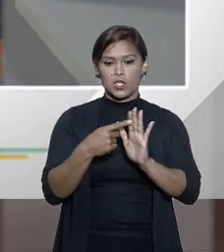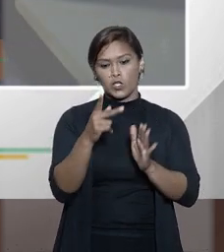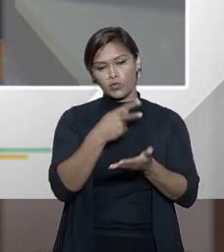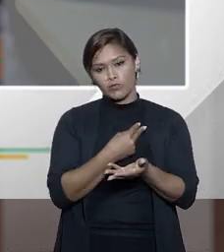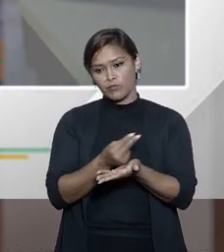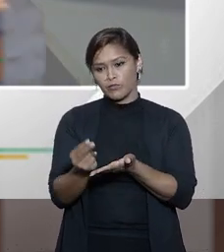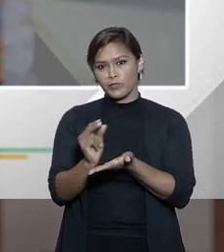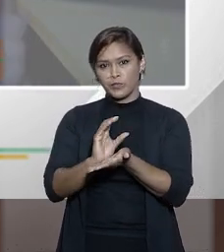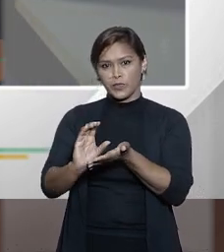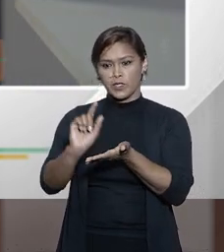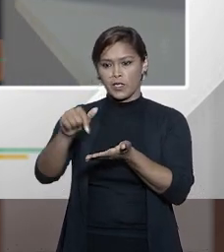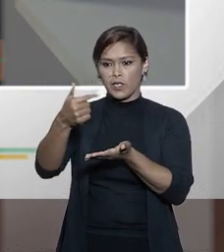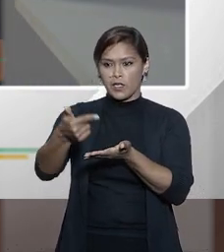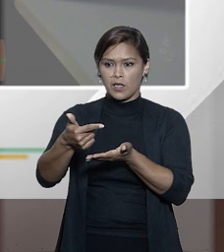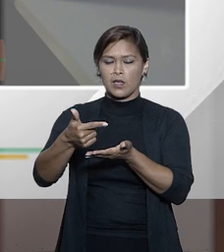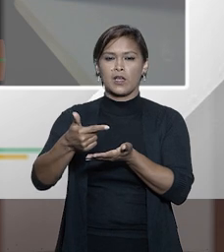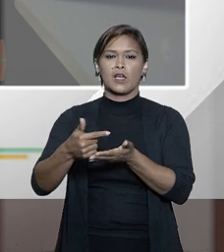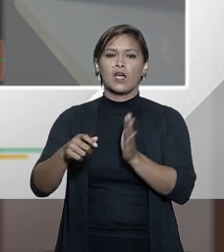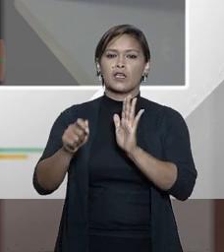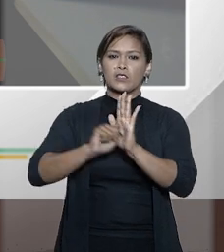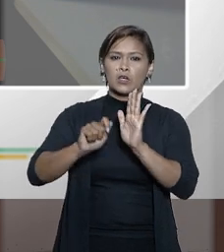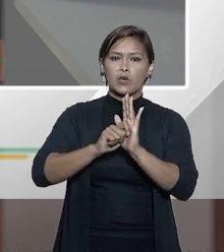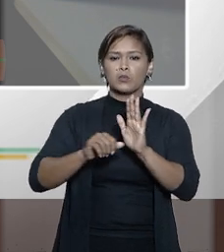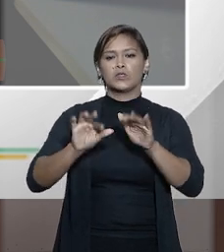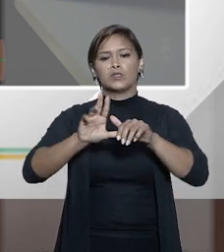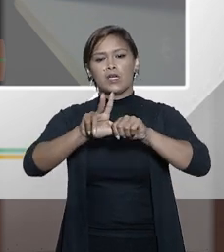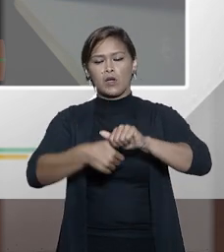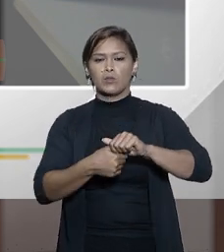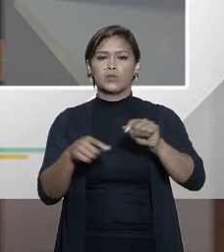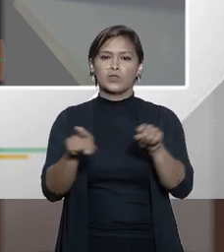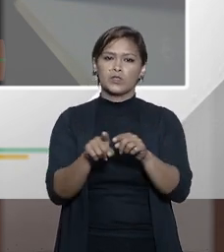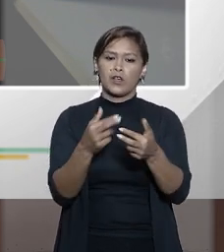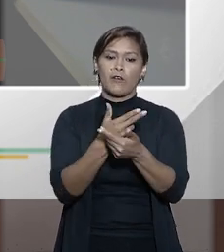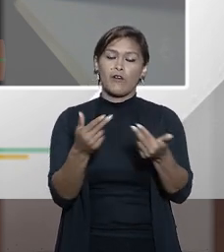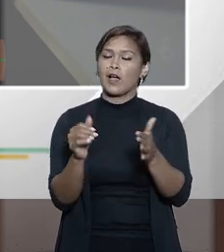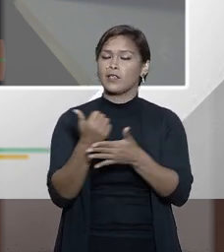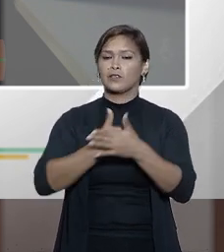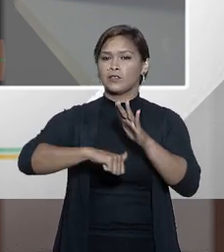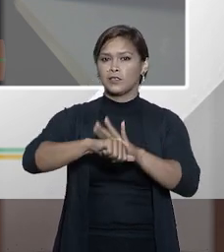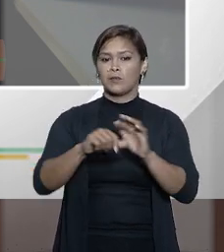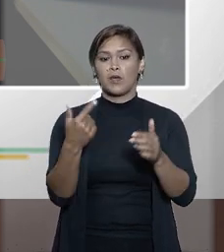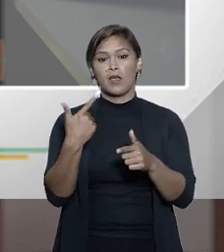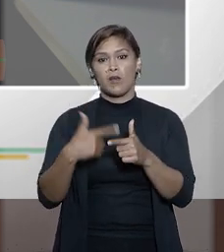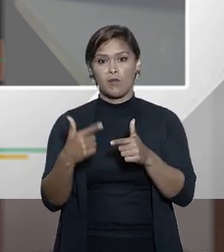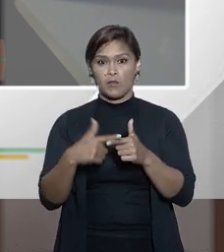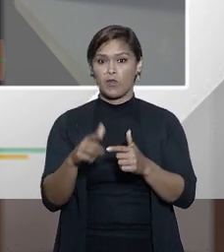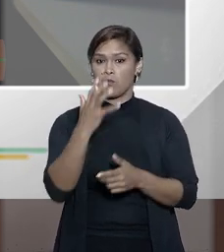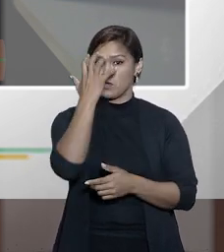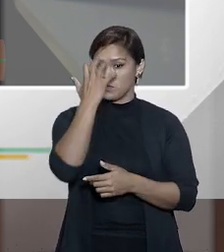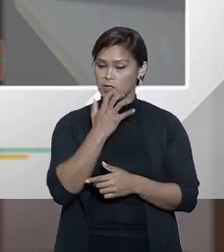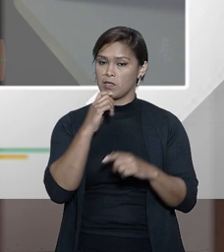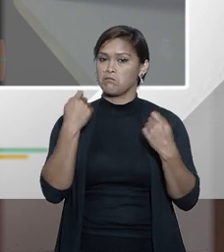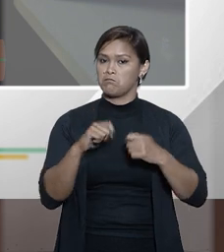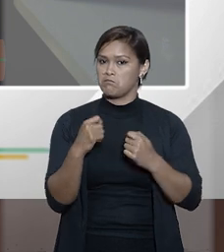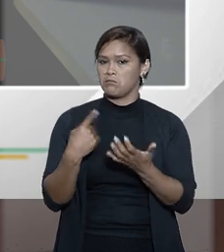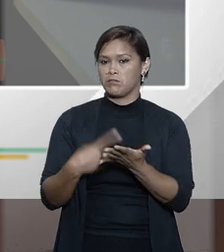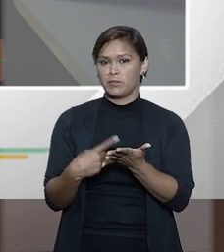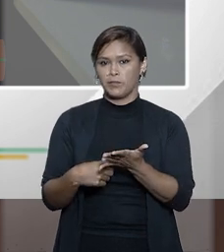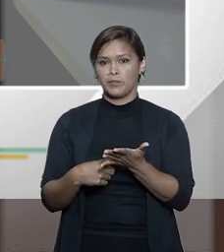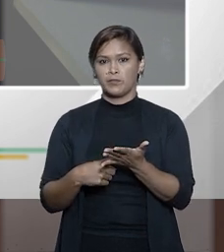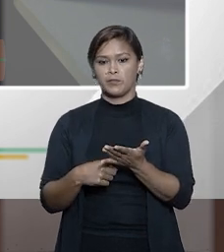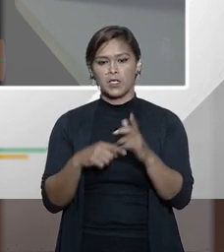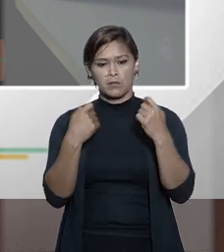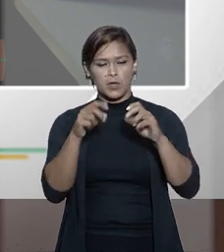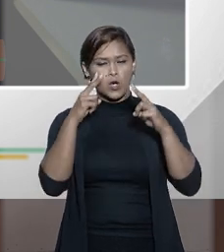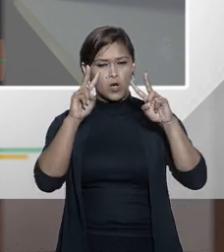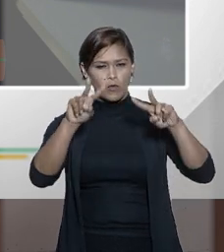devolvido e o dinheiro é do narcotráfico o dinheiro é da corrupção o dinheiro é de não sei o que esse é um problema sério com o qual nós temos que